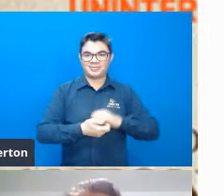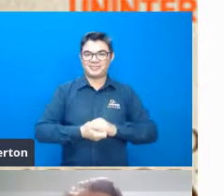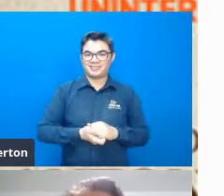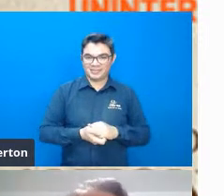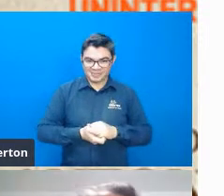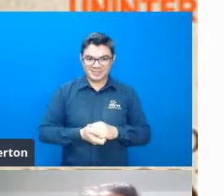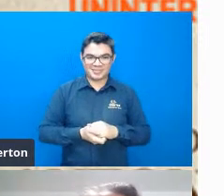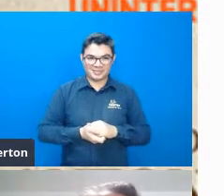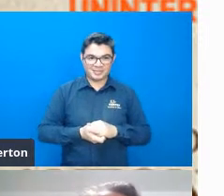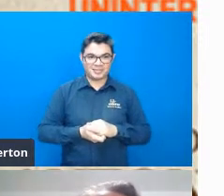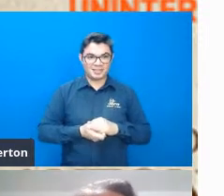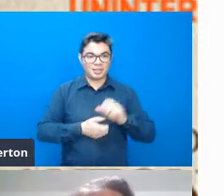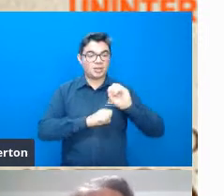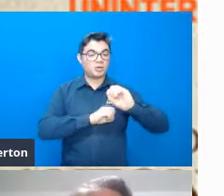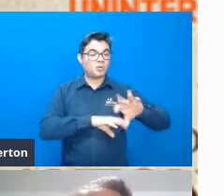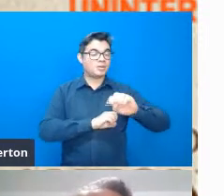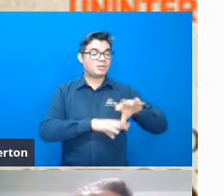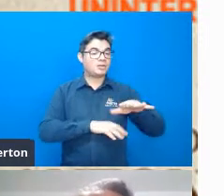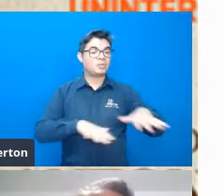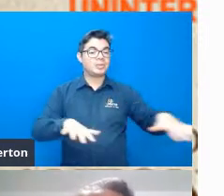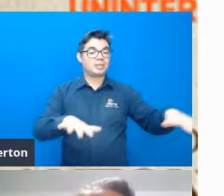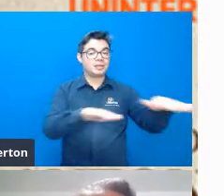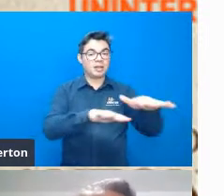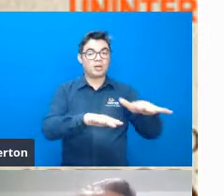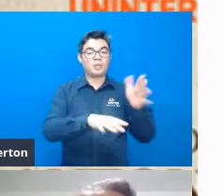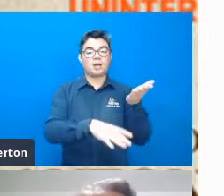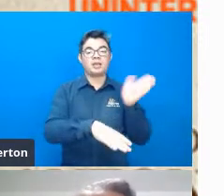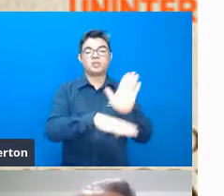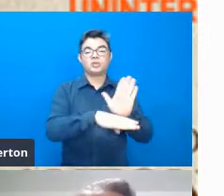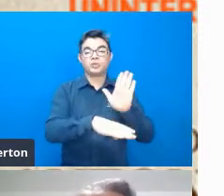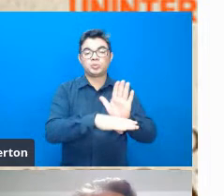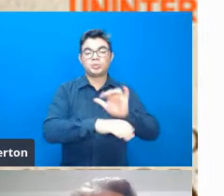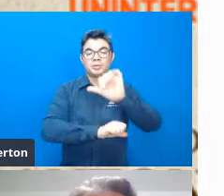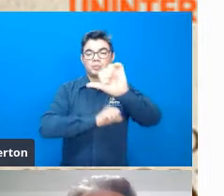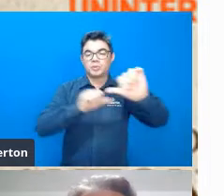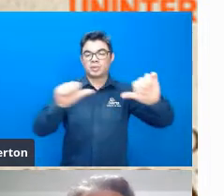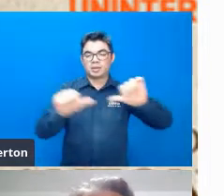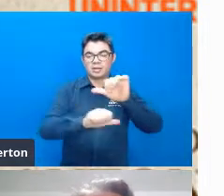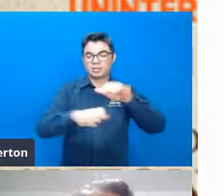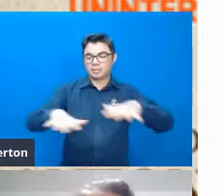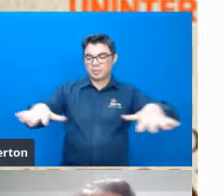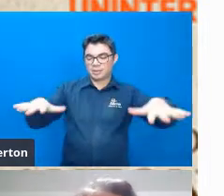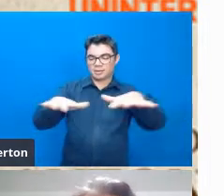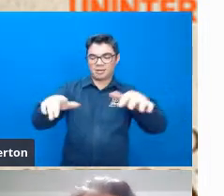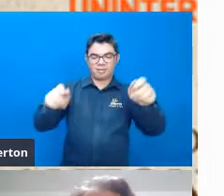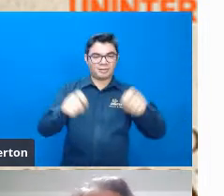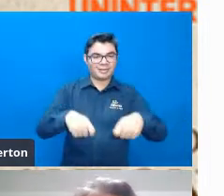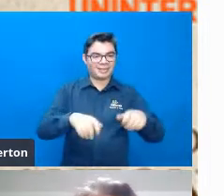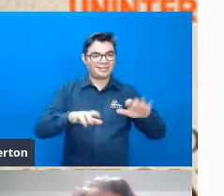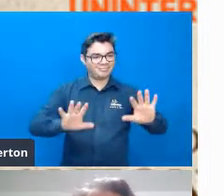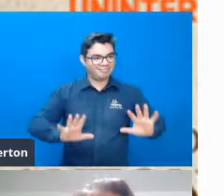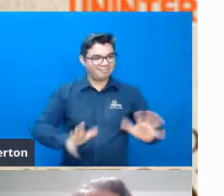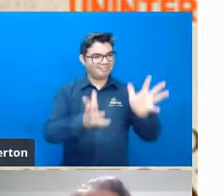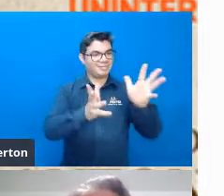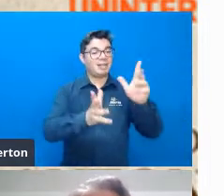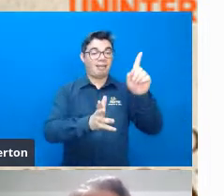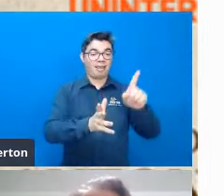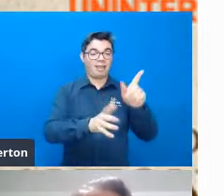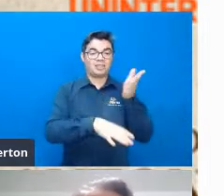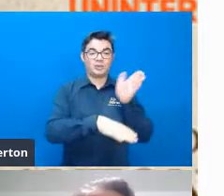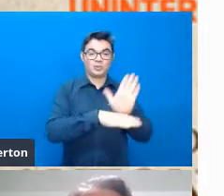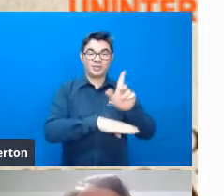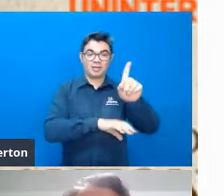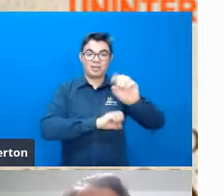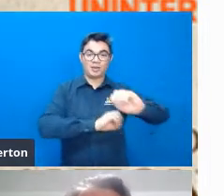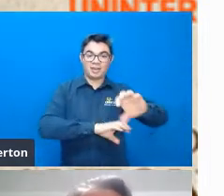a educação ambiental seria um catalisador dessas mudanças ambientais que nós precisamos precisávamos e precisamos hoje ainda